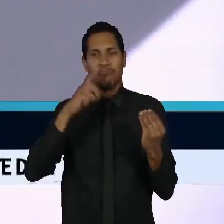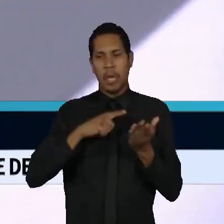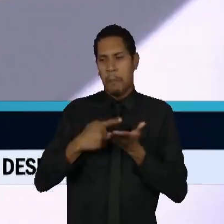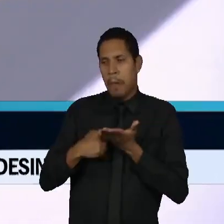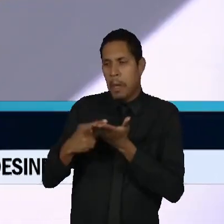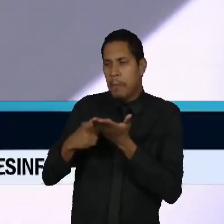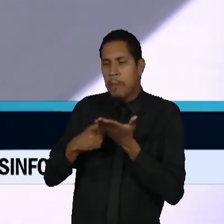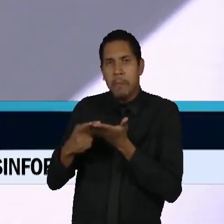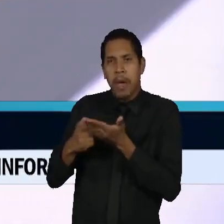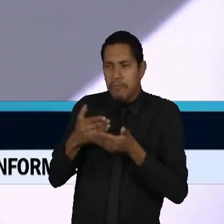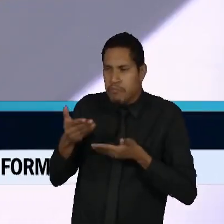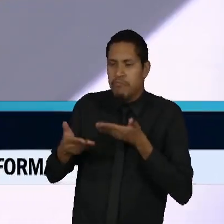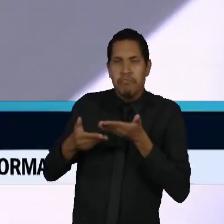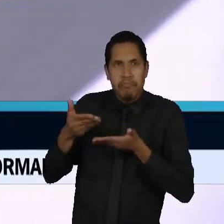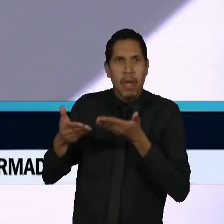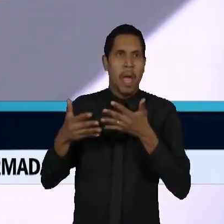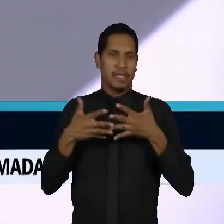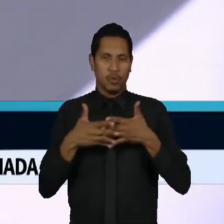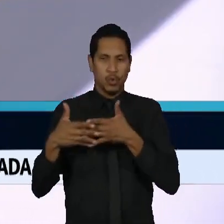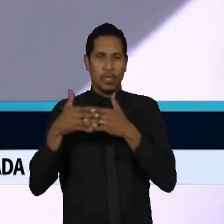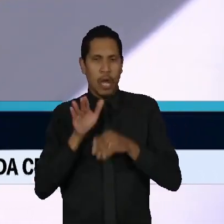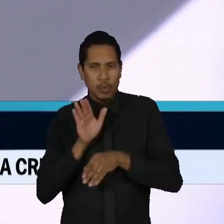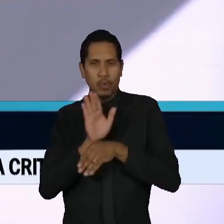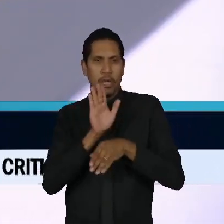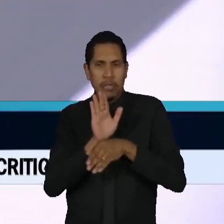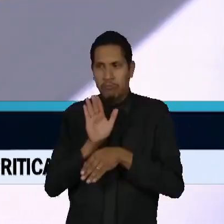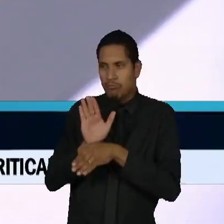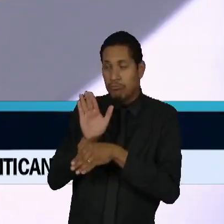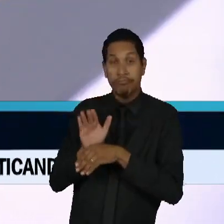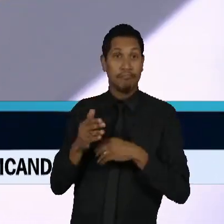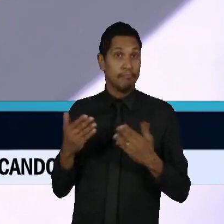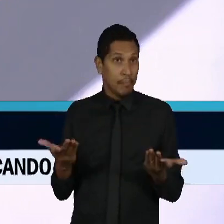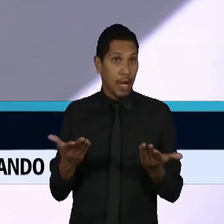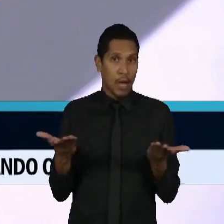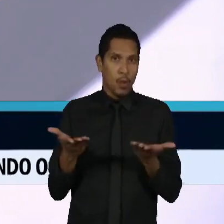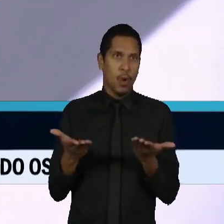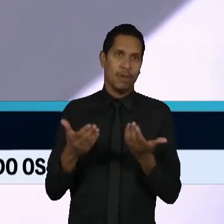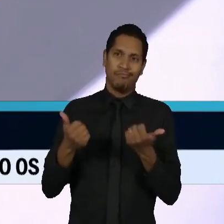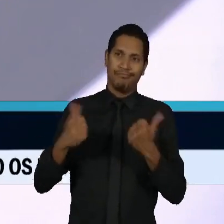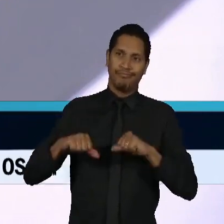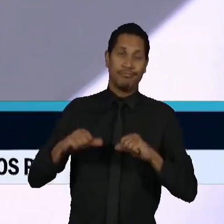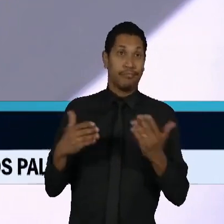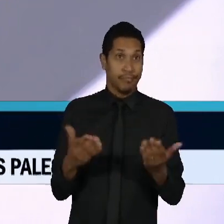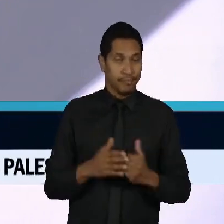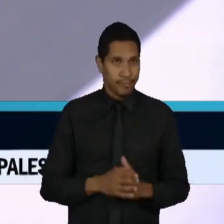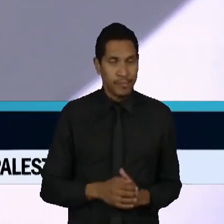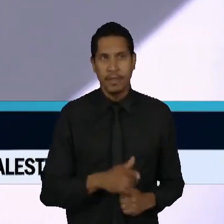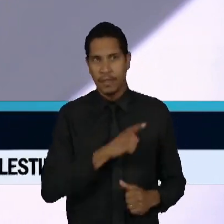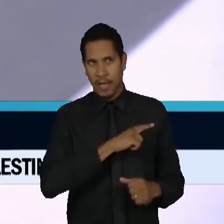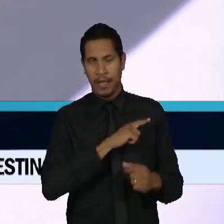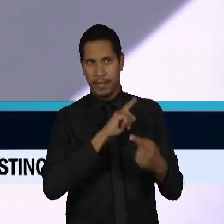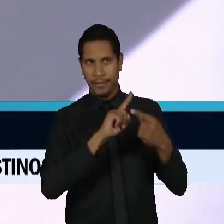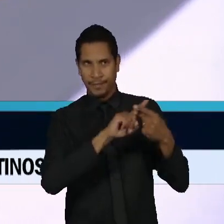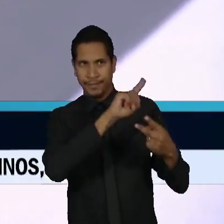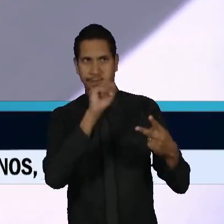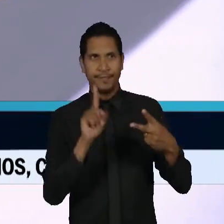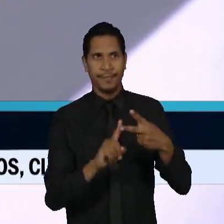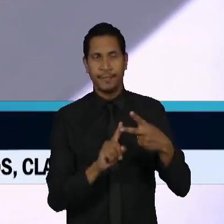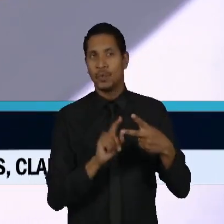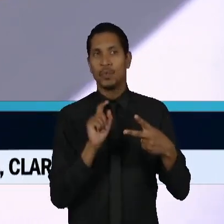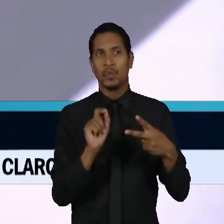mediada pelos Estados Unidos. Traz outro elemento importante, que é,